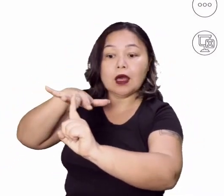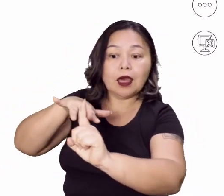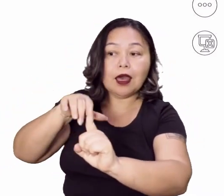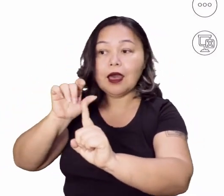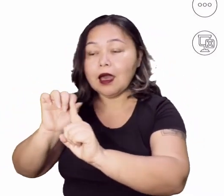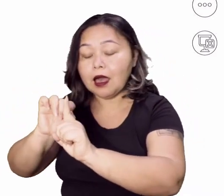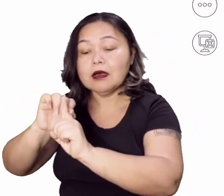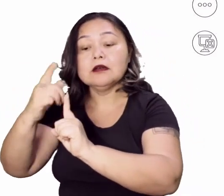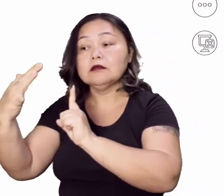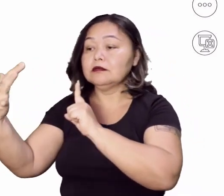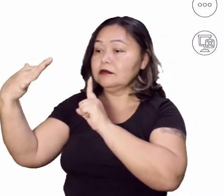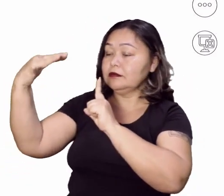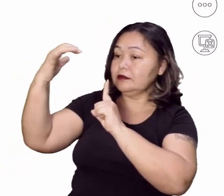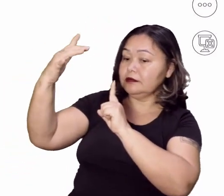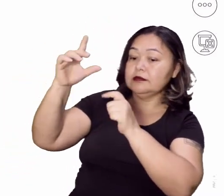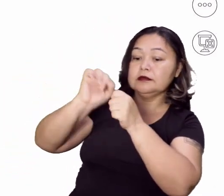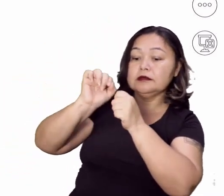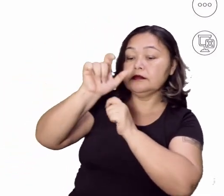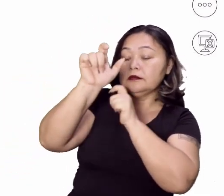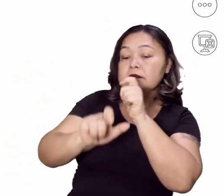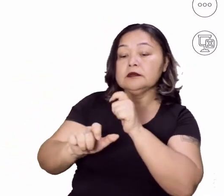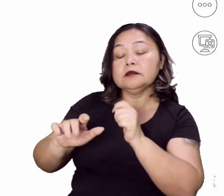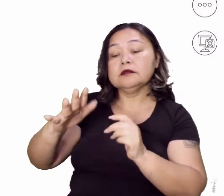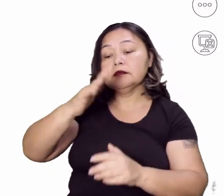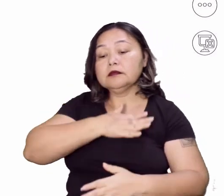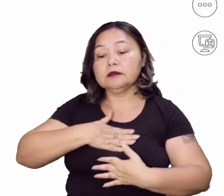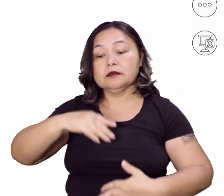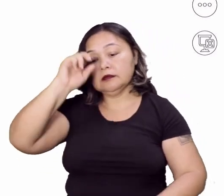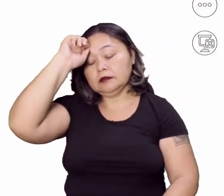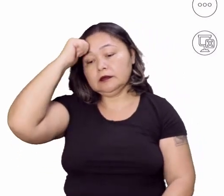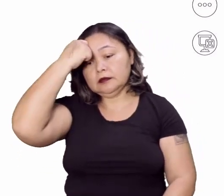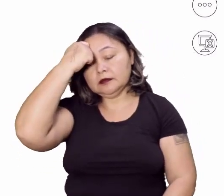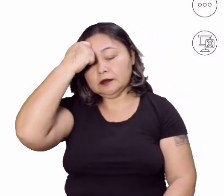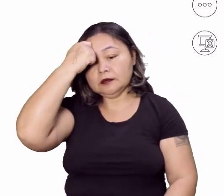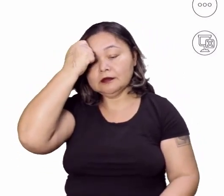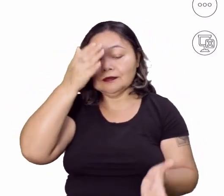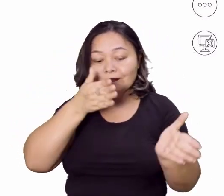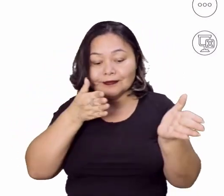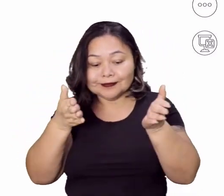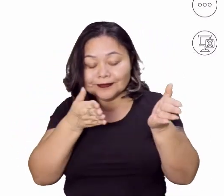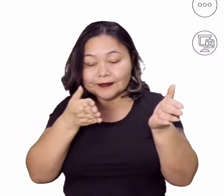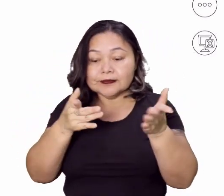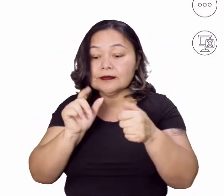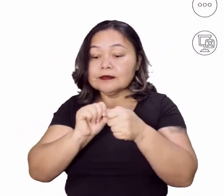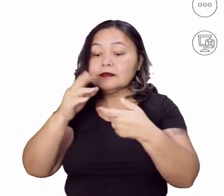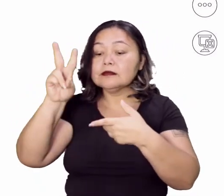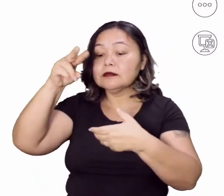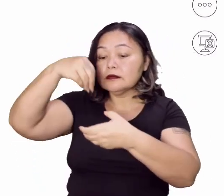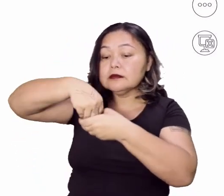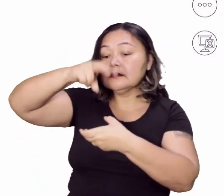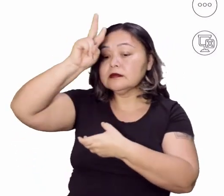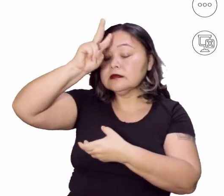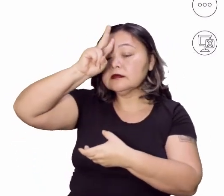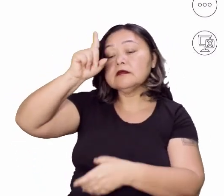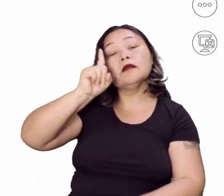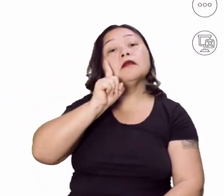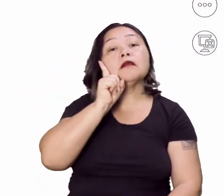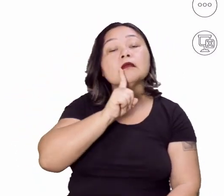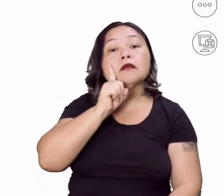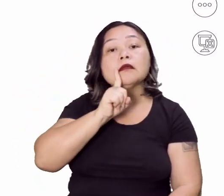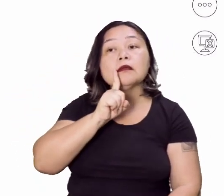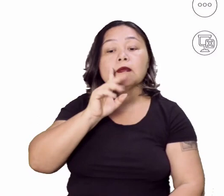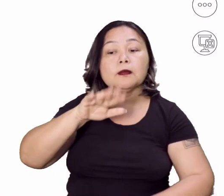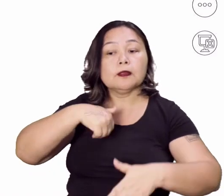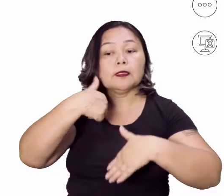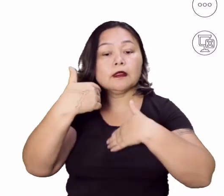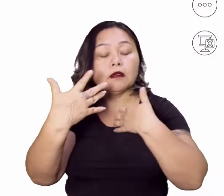Panteras Negras foram uma lacuna na história dos Estados Unidos. Claro